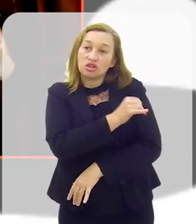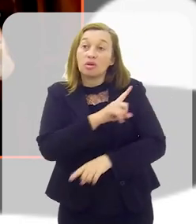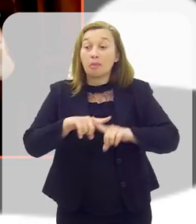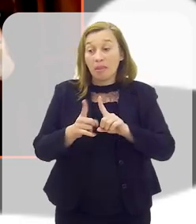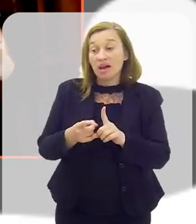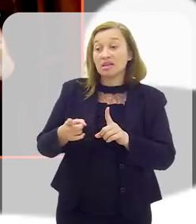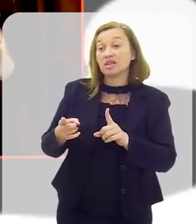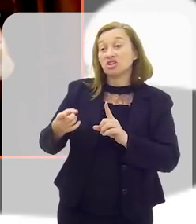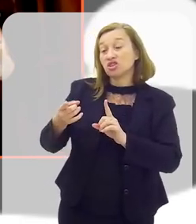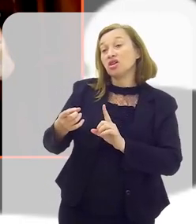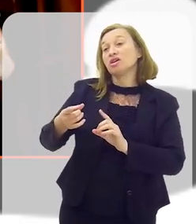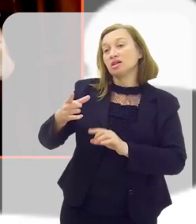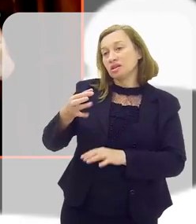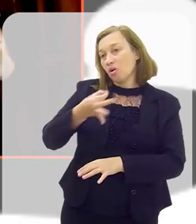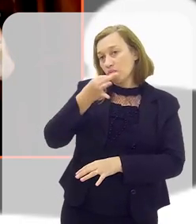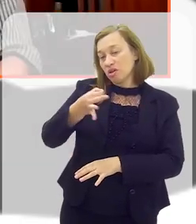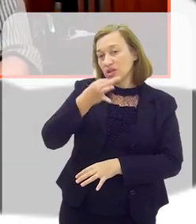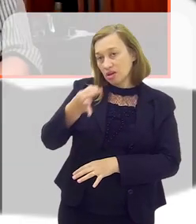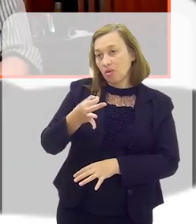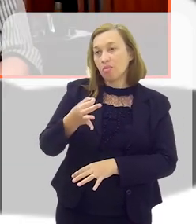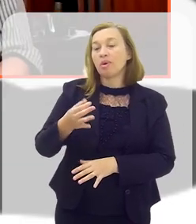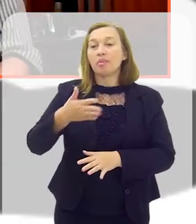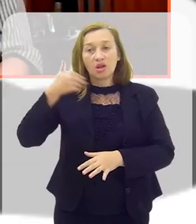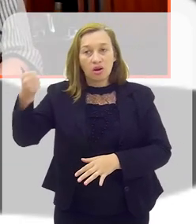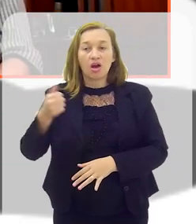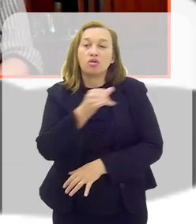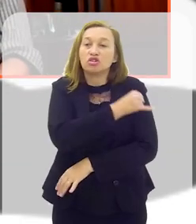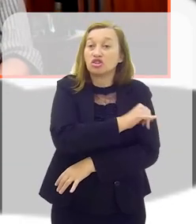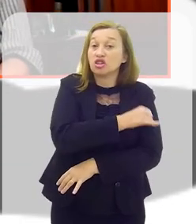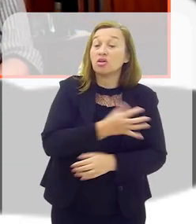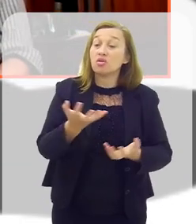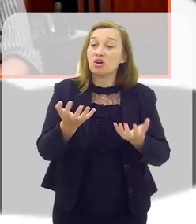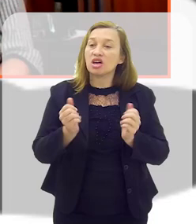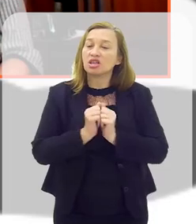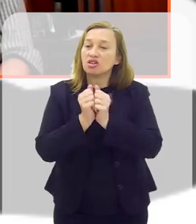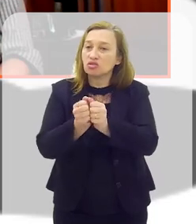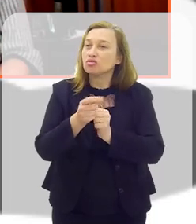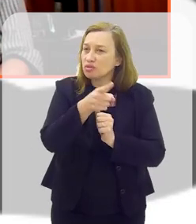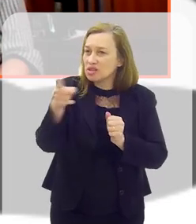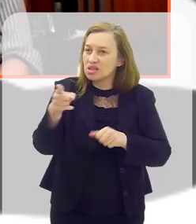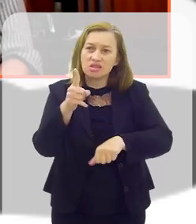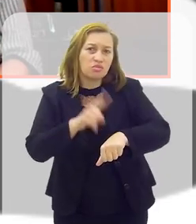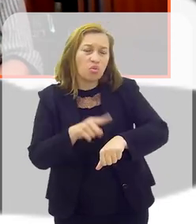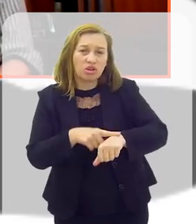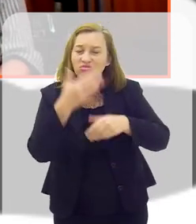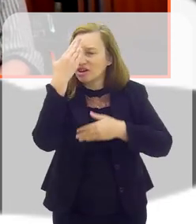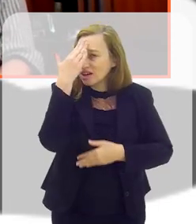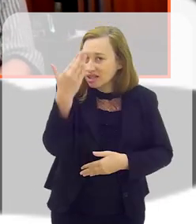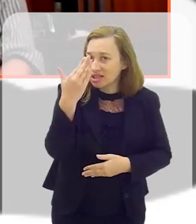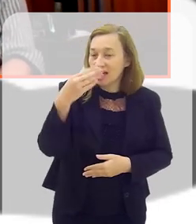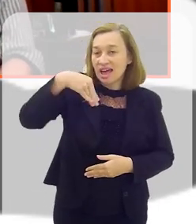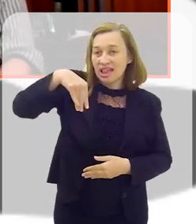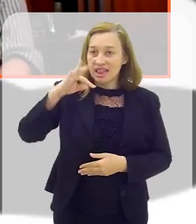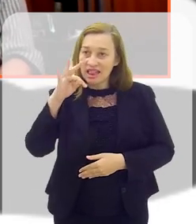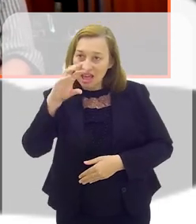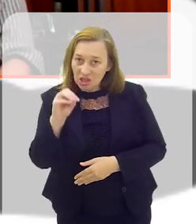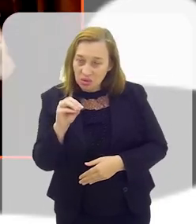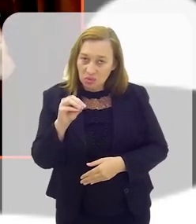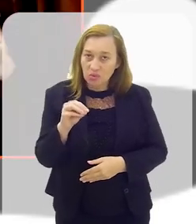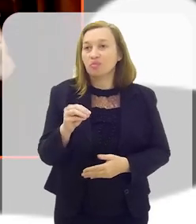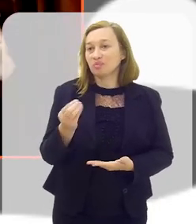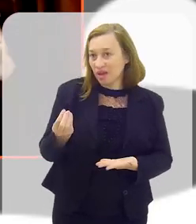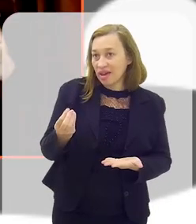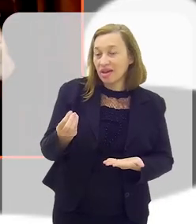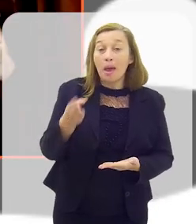crítico para melhorar o Rio de Janeiro. Eu quero fazer coro com você e fazer esse momento de agradecimento ao Neto Moreira,